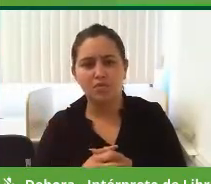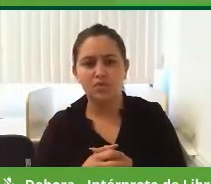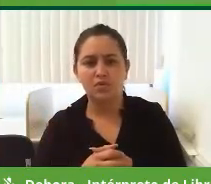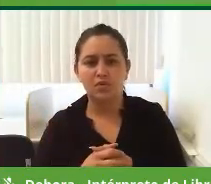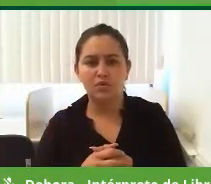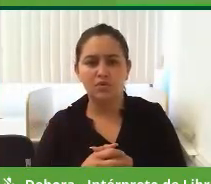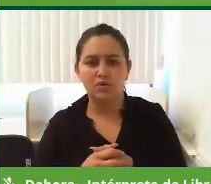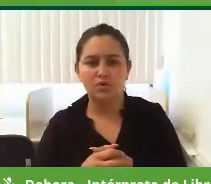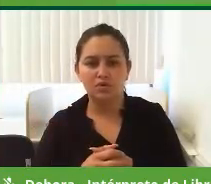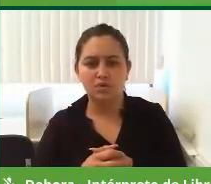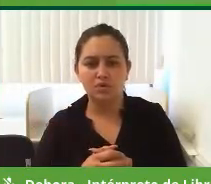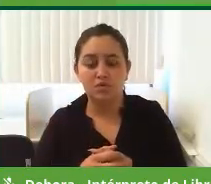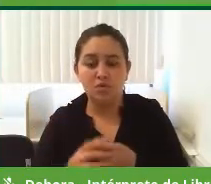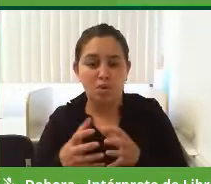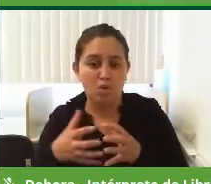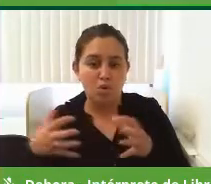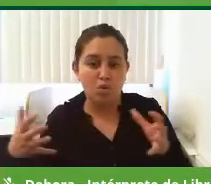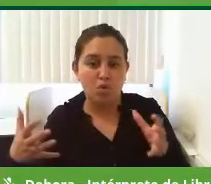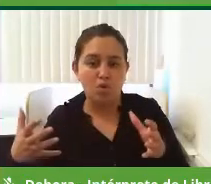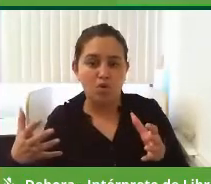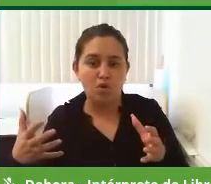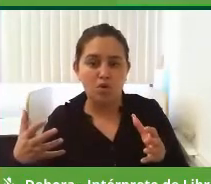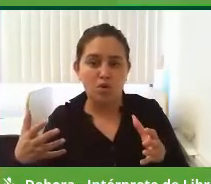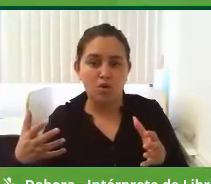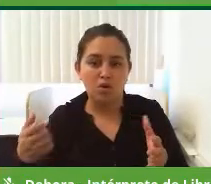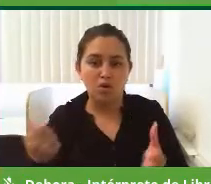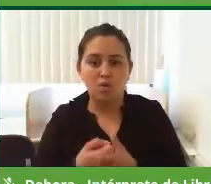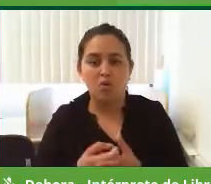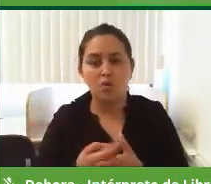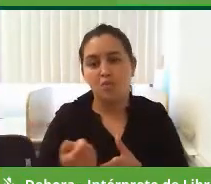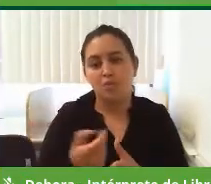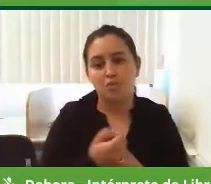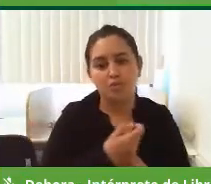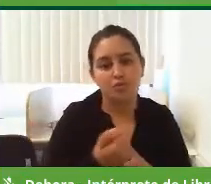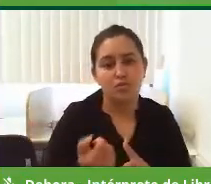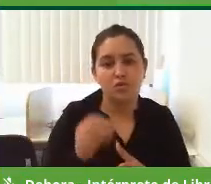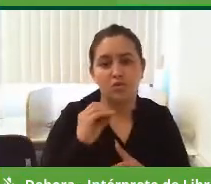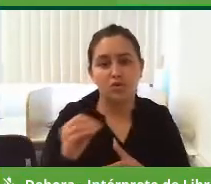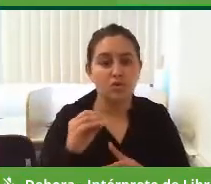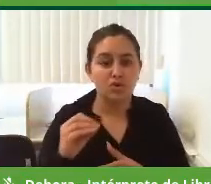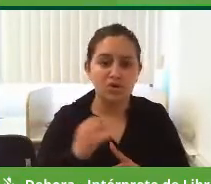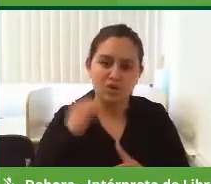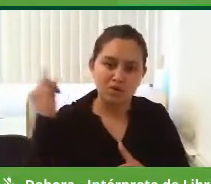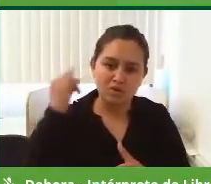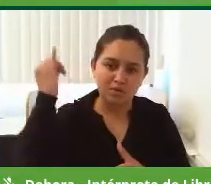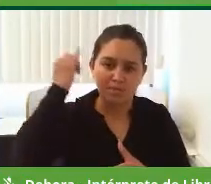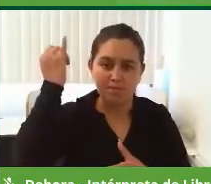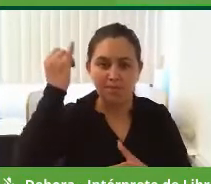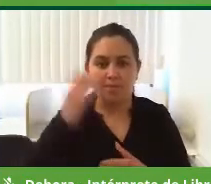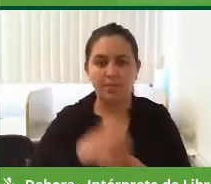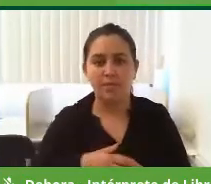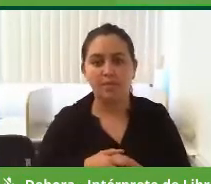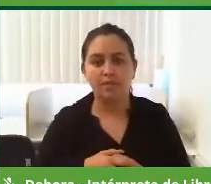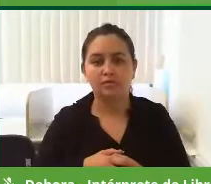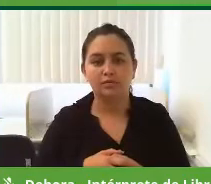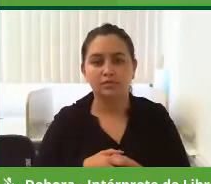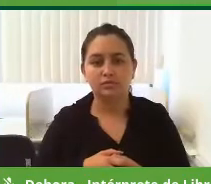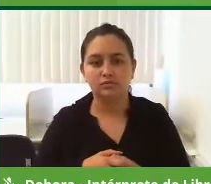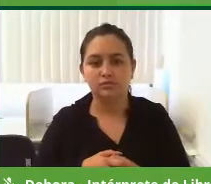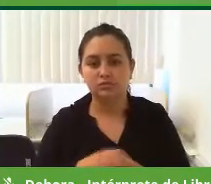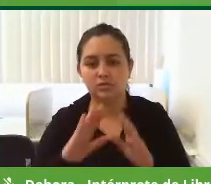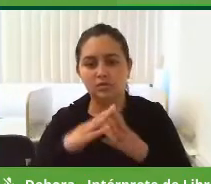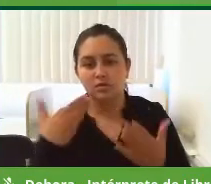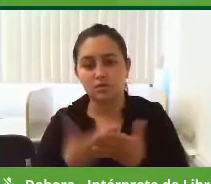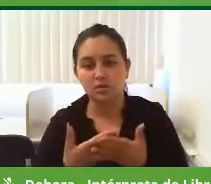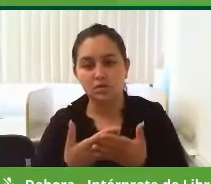alta escala, você vai pagar R 2 mil para um quadro digital, que é uma ferramenta extraordinária para as escolas.